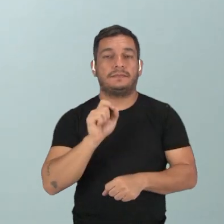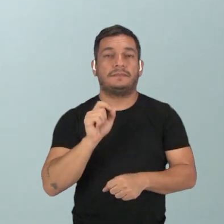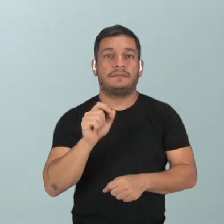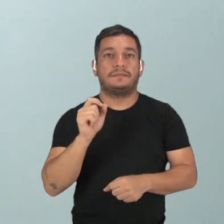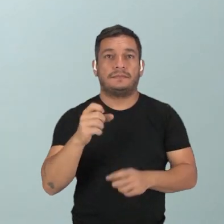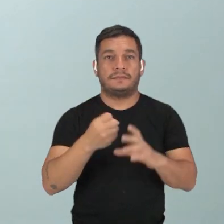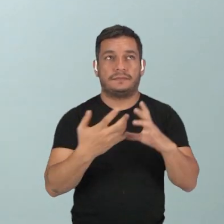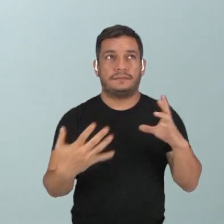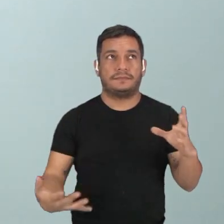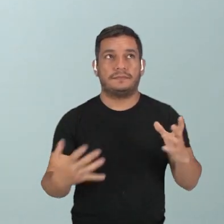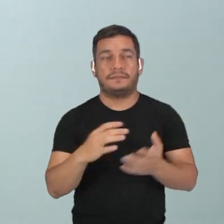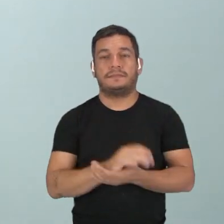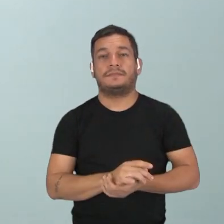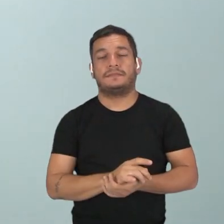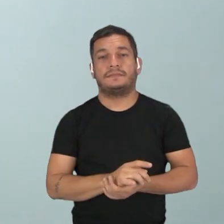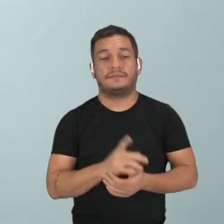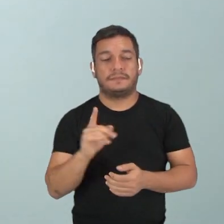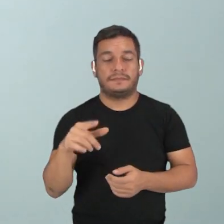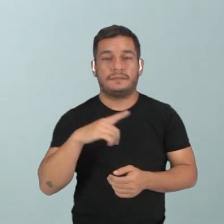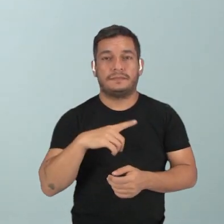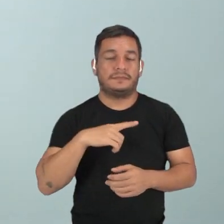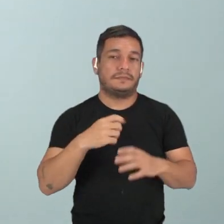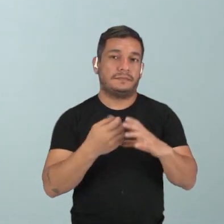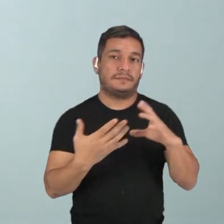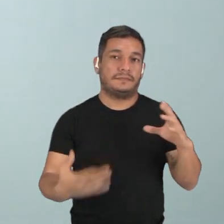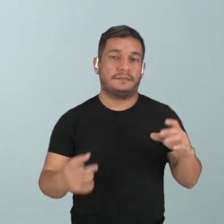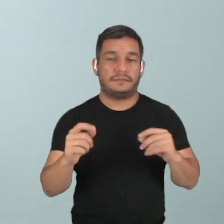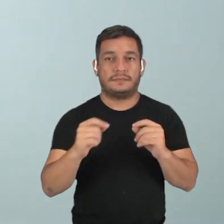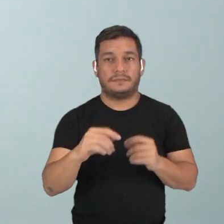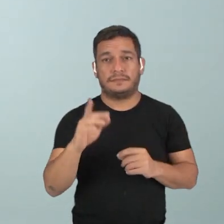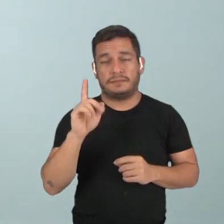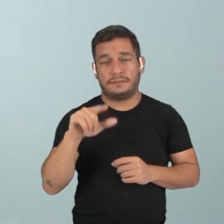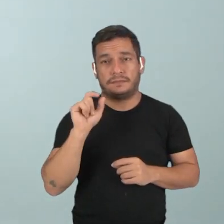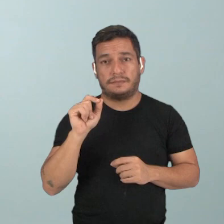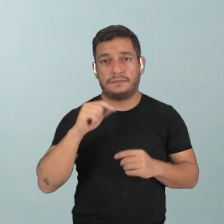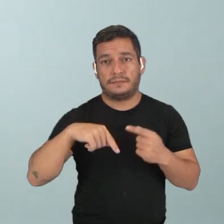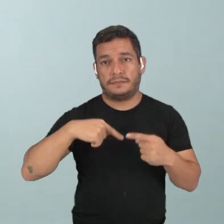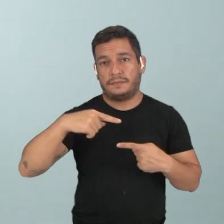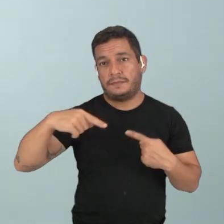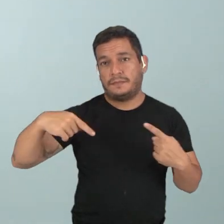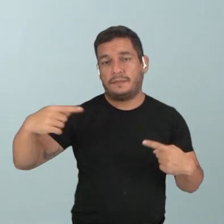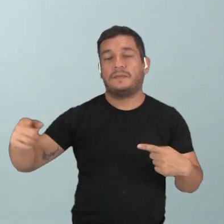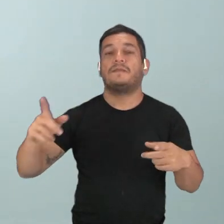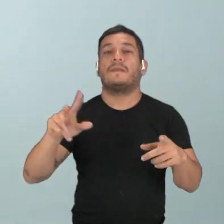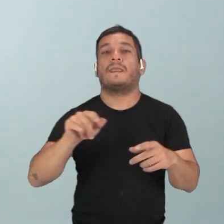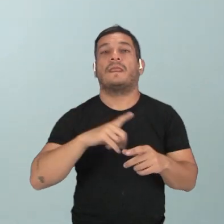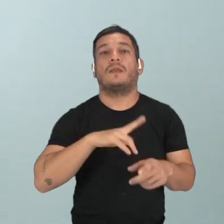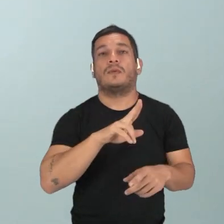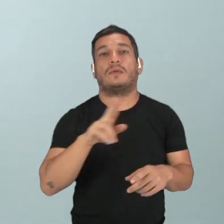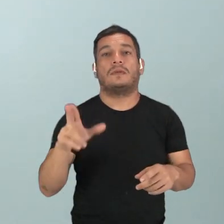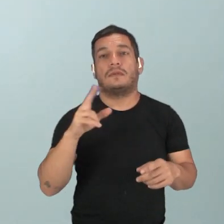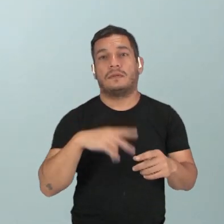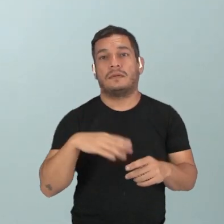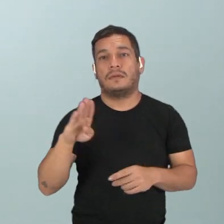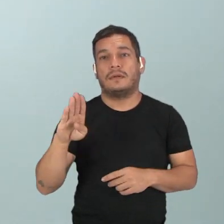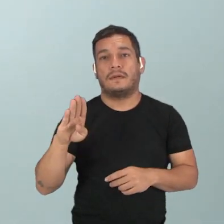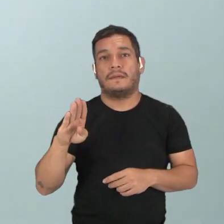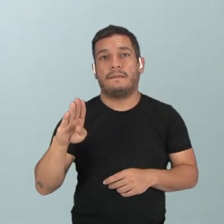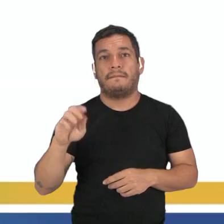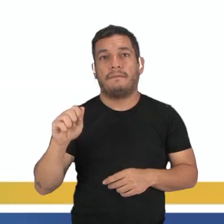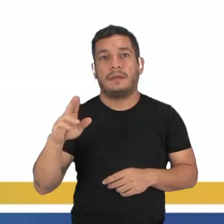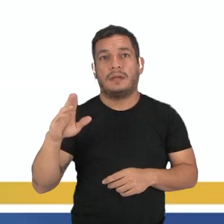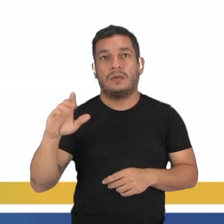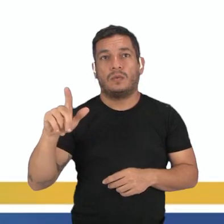essa característica. E aí, quando ela tem essa característica de ser um pouco enrolada, ela vai receber o nome de báculo.